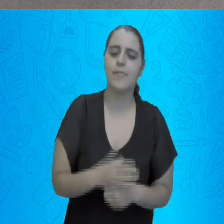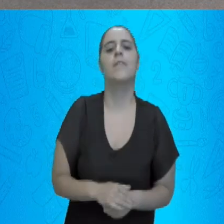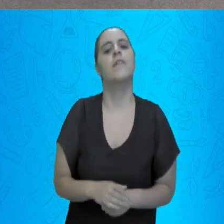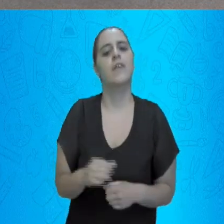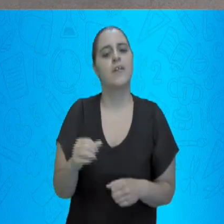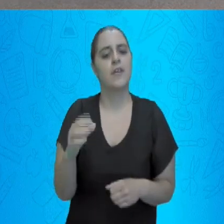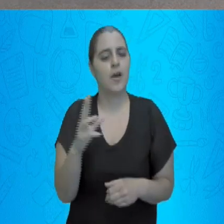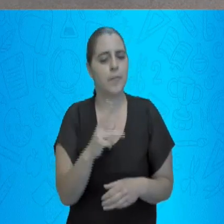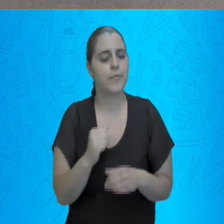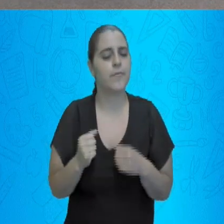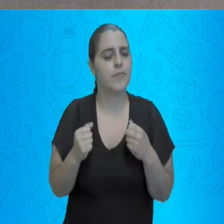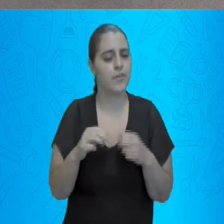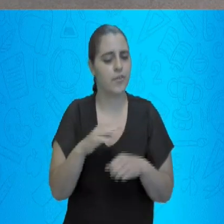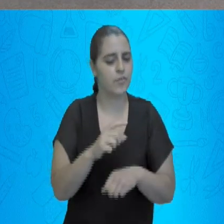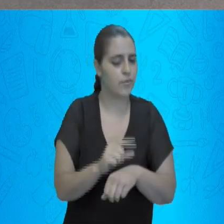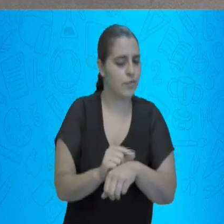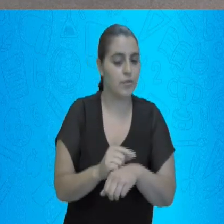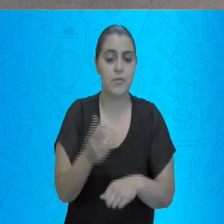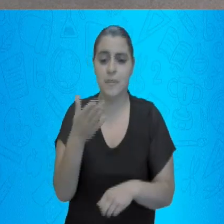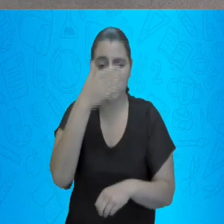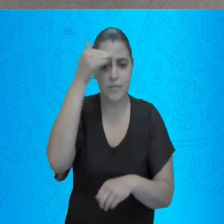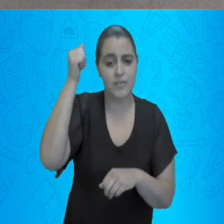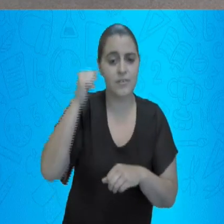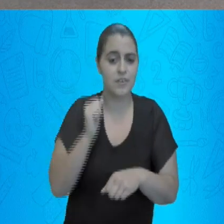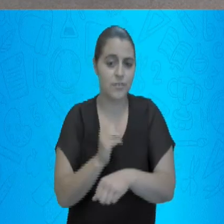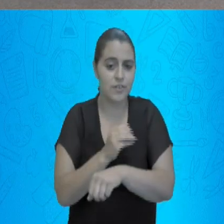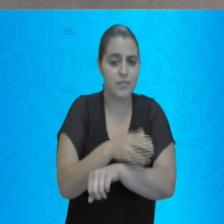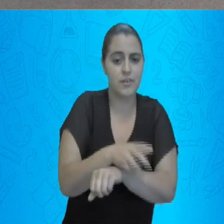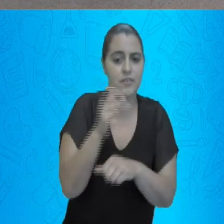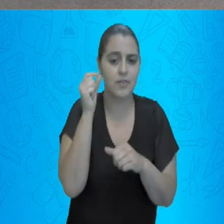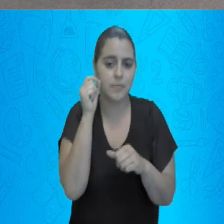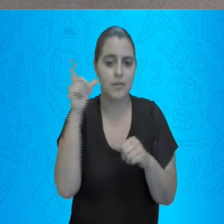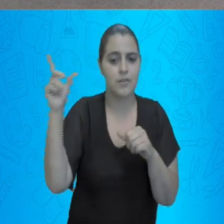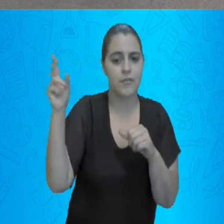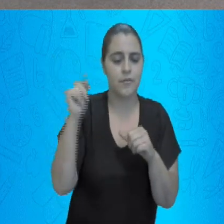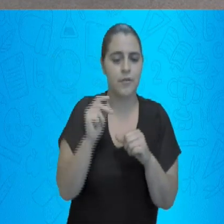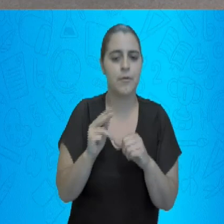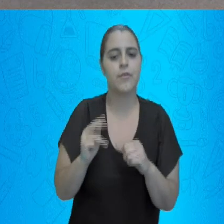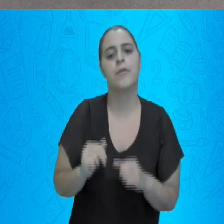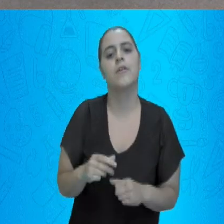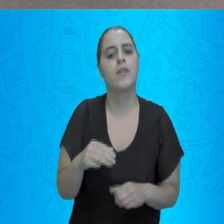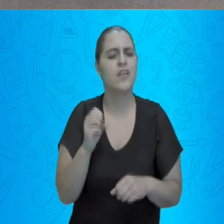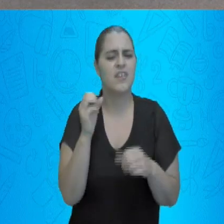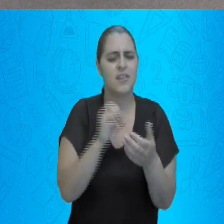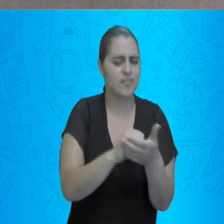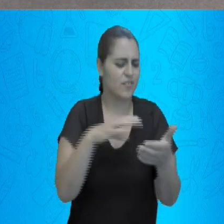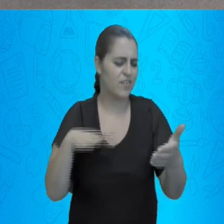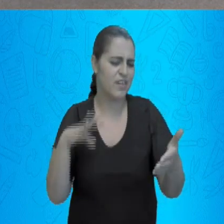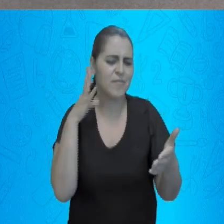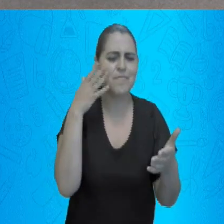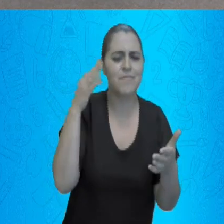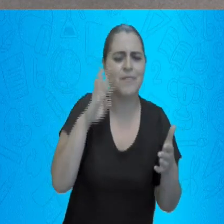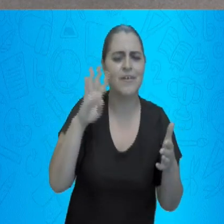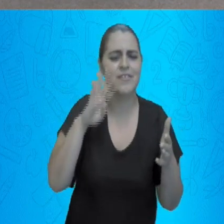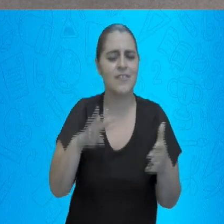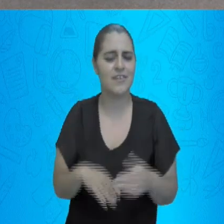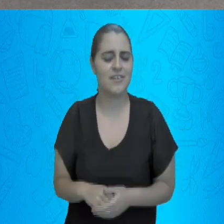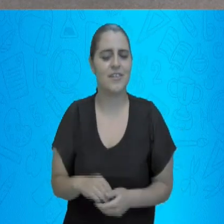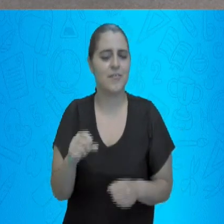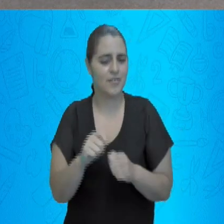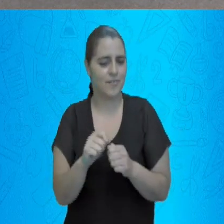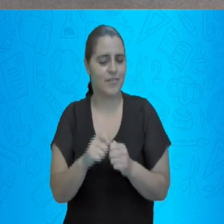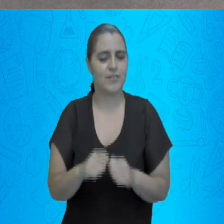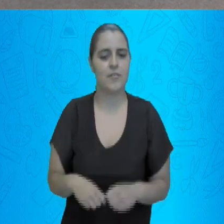Aproveitem o tempo. E não se esqueçam de acessar a nossa plataforma. Tem atividades bacanas lá para vocês realizarem.